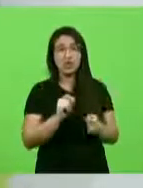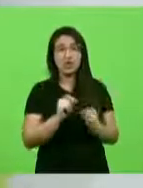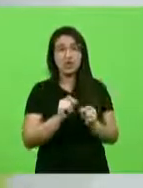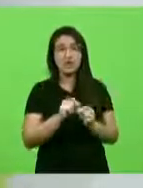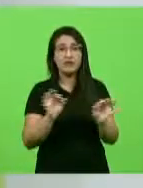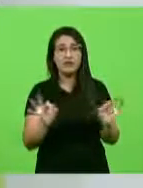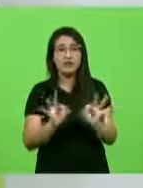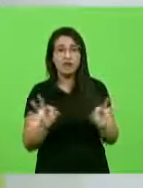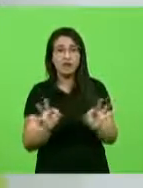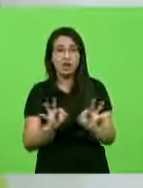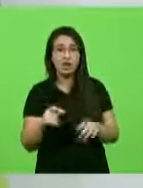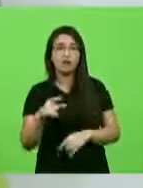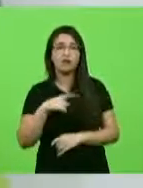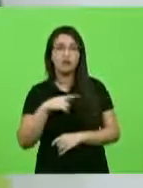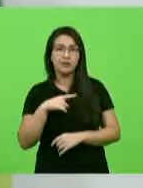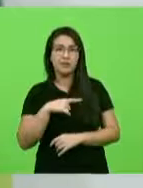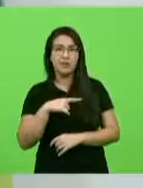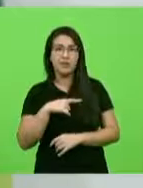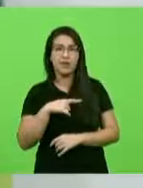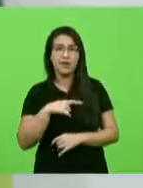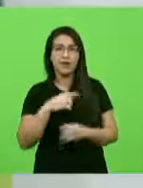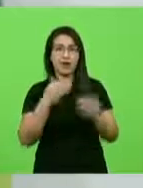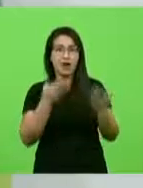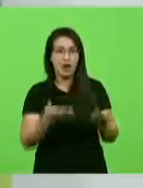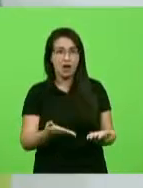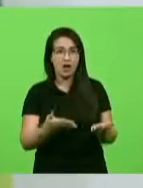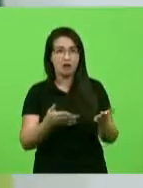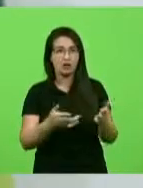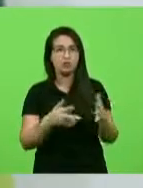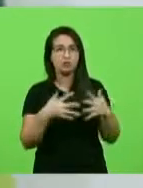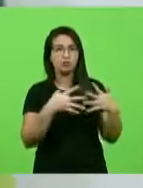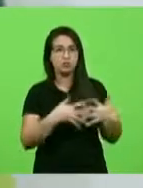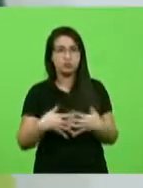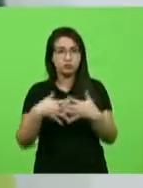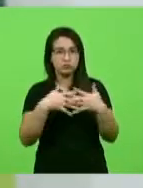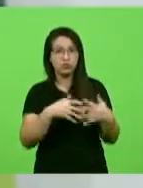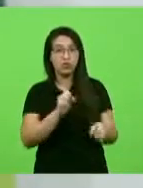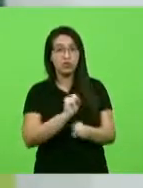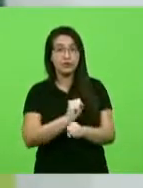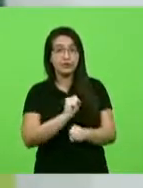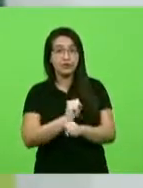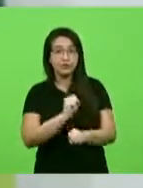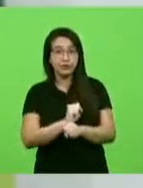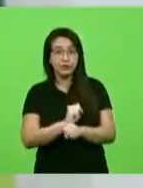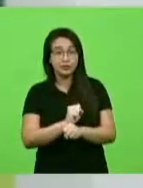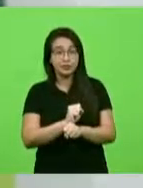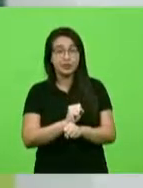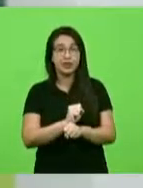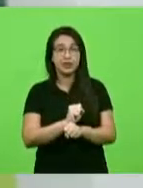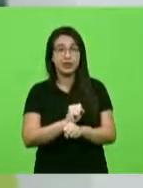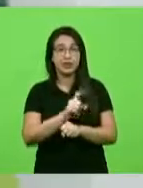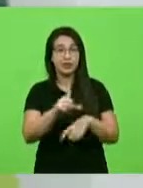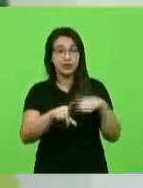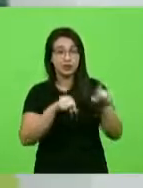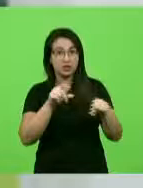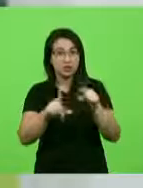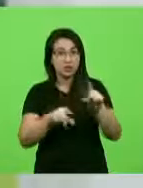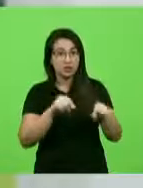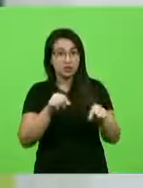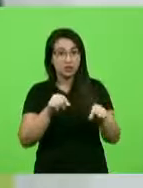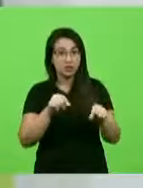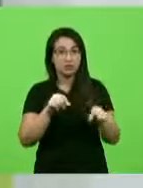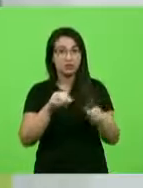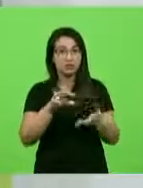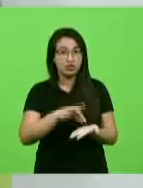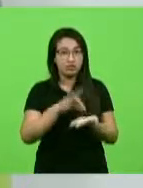trata-se de uma mangueira onde os caminhões de soja ficam aguardando a seleção onde é feita a seleção de grãos não